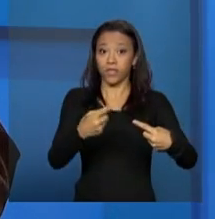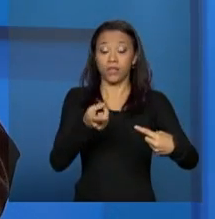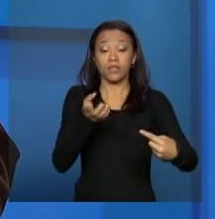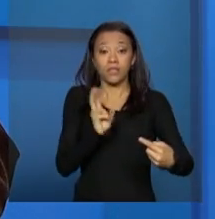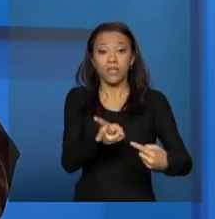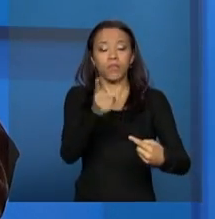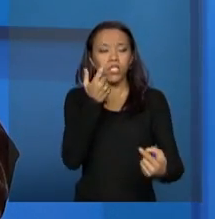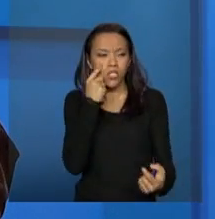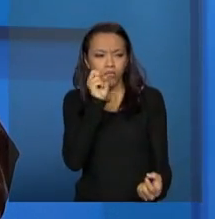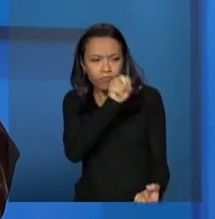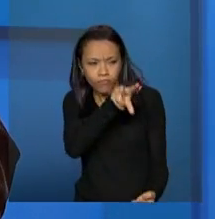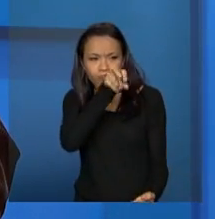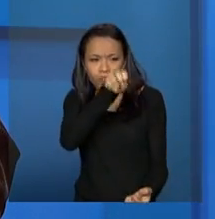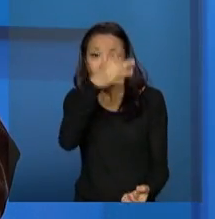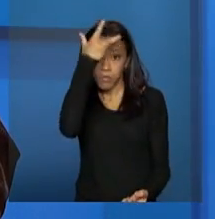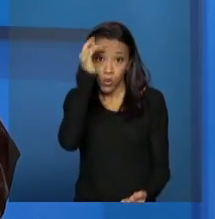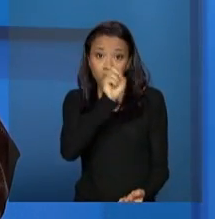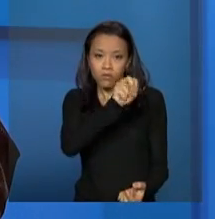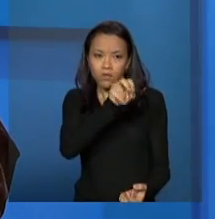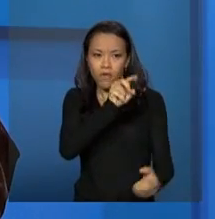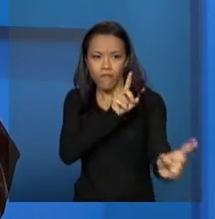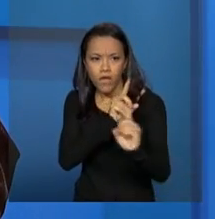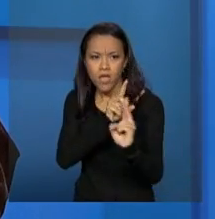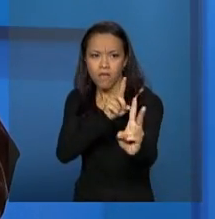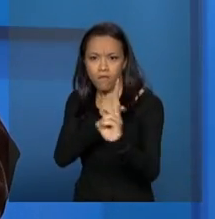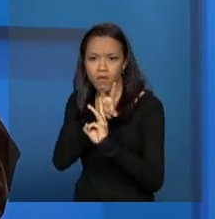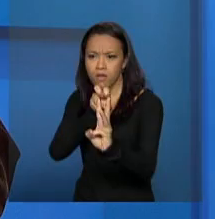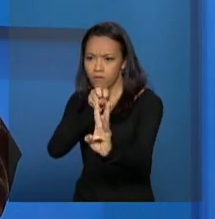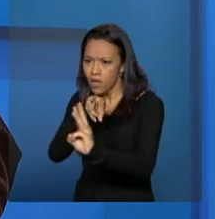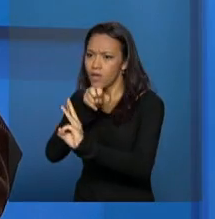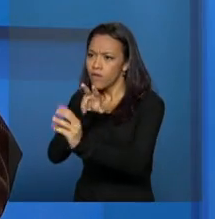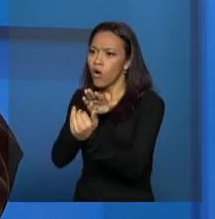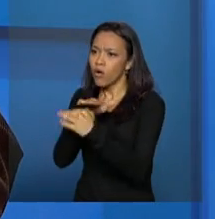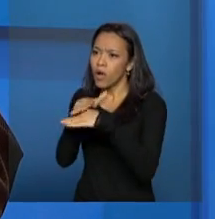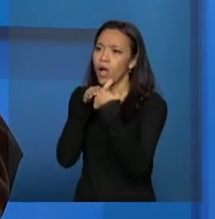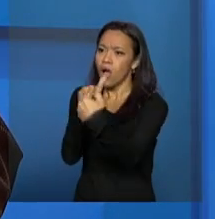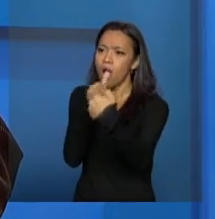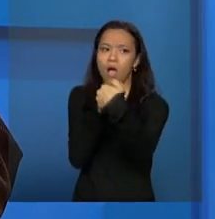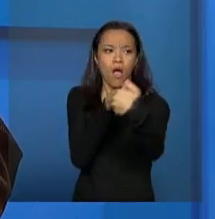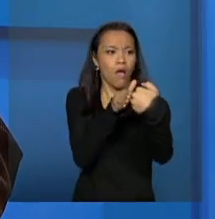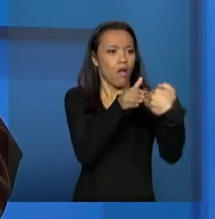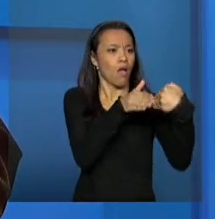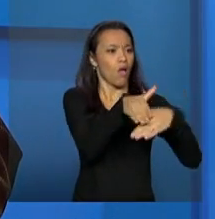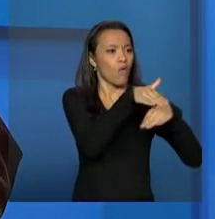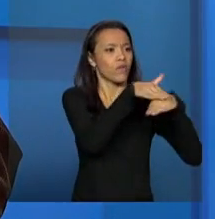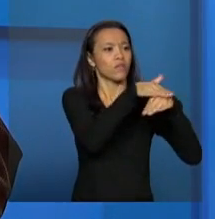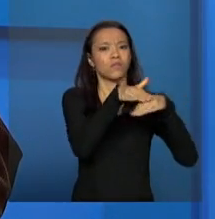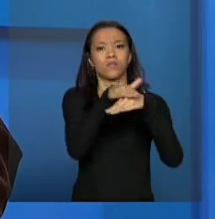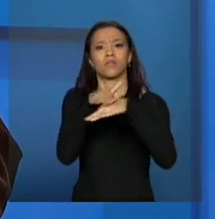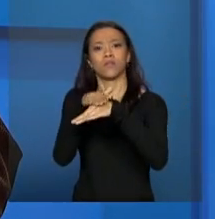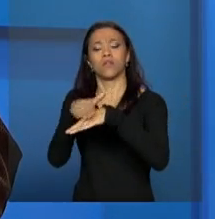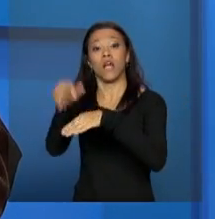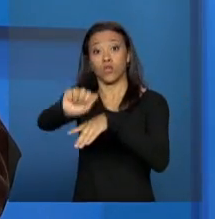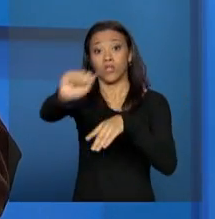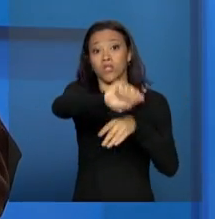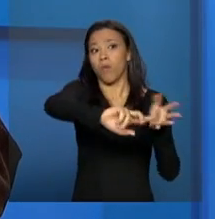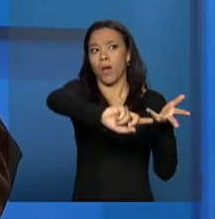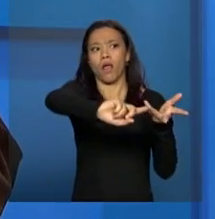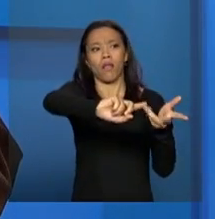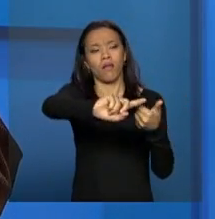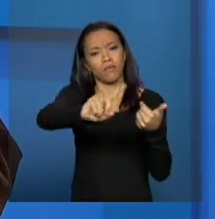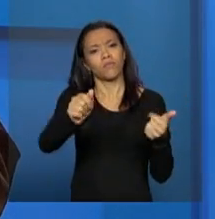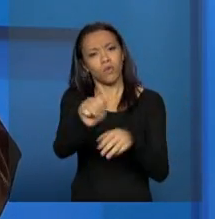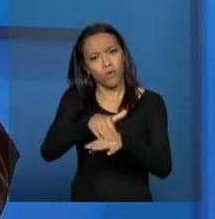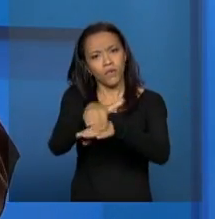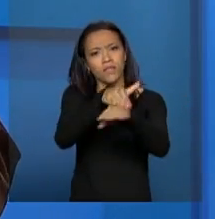atendendo usuários, diariamente a gente está com as entidades. E é necessário que a gente possa, de alguma maneira, nesse controle